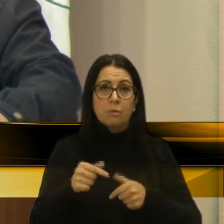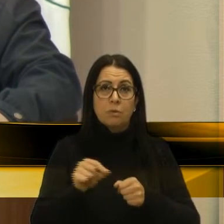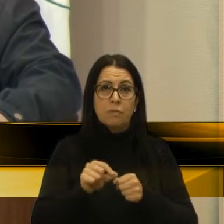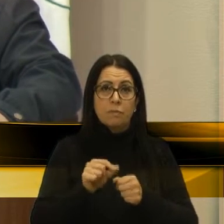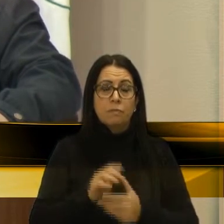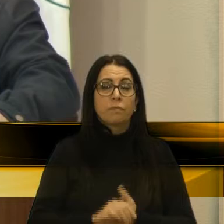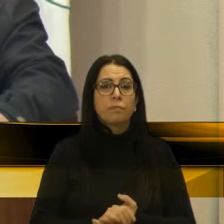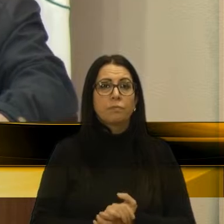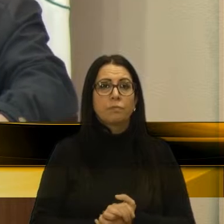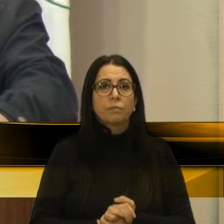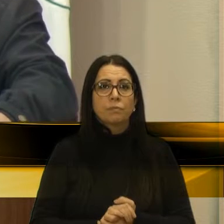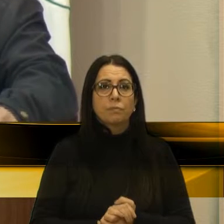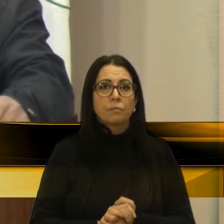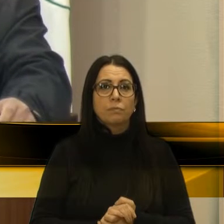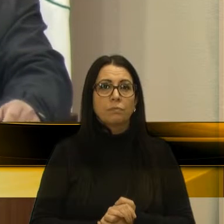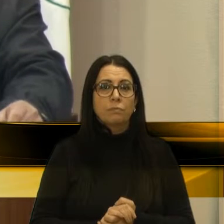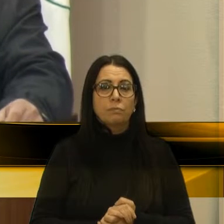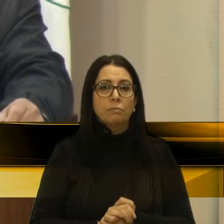sendo executados.